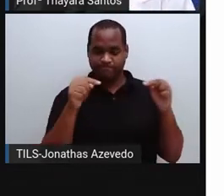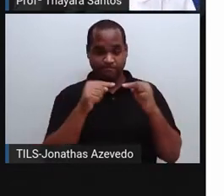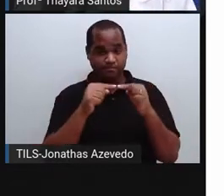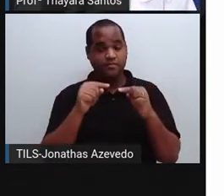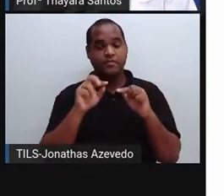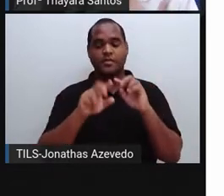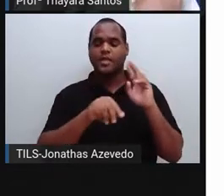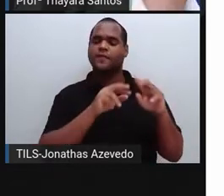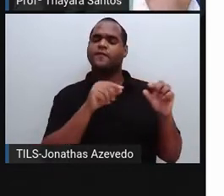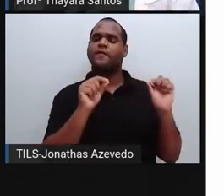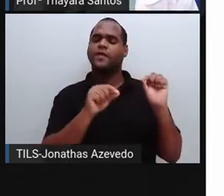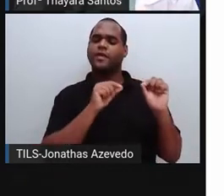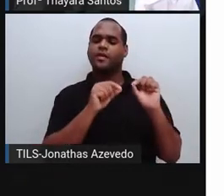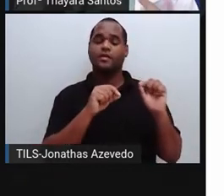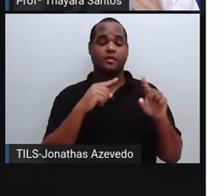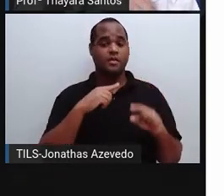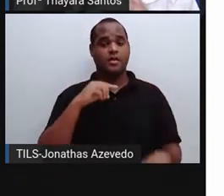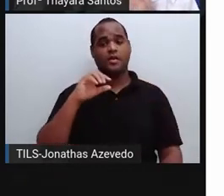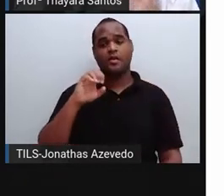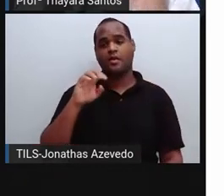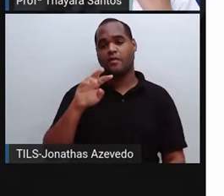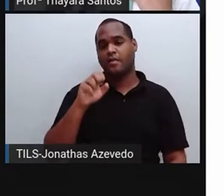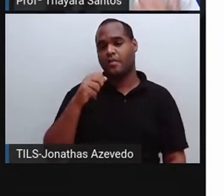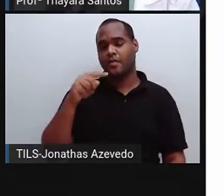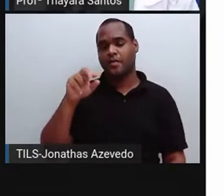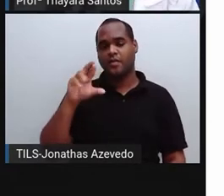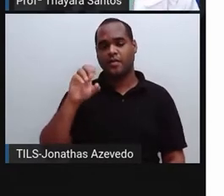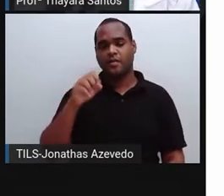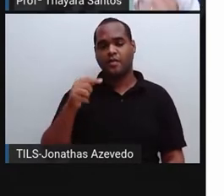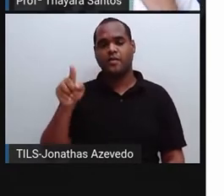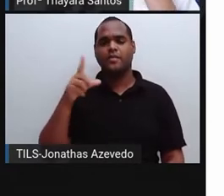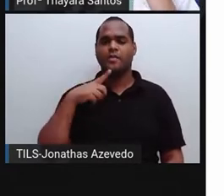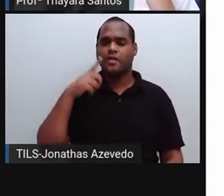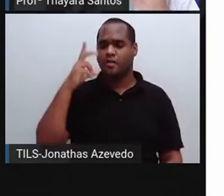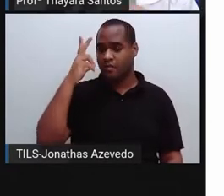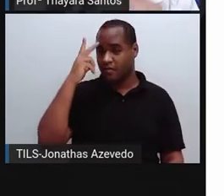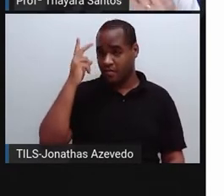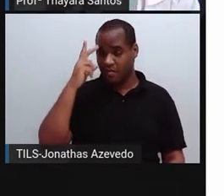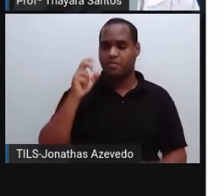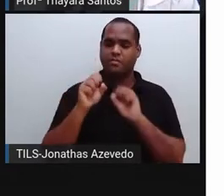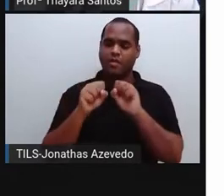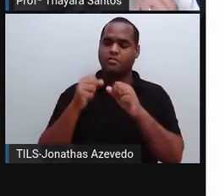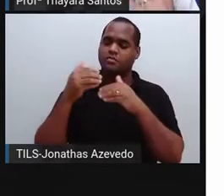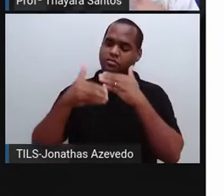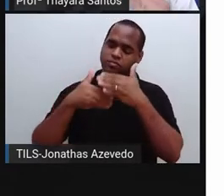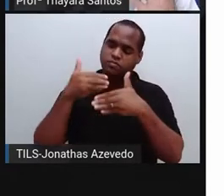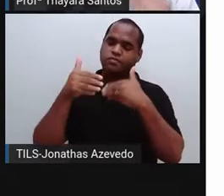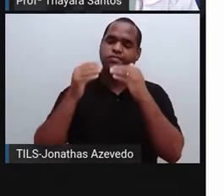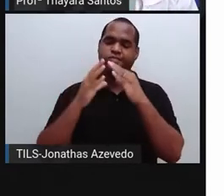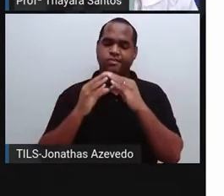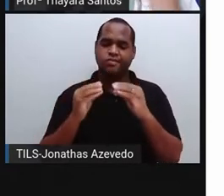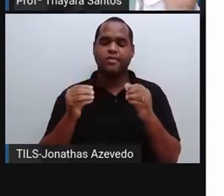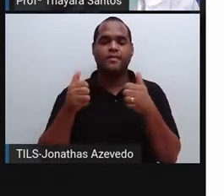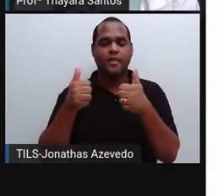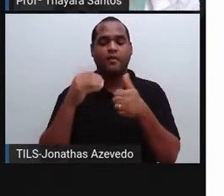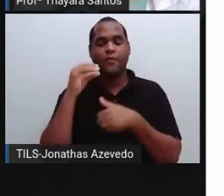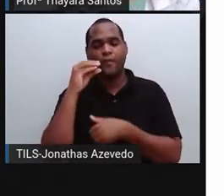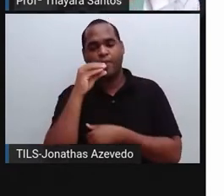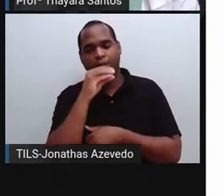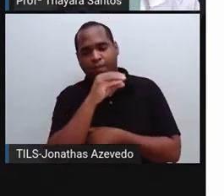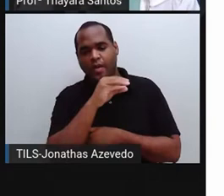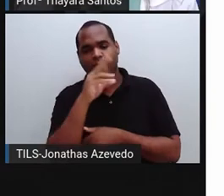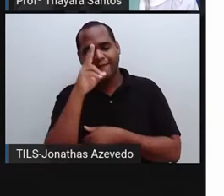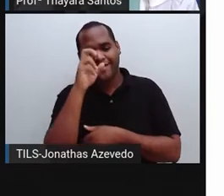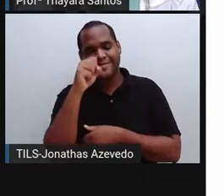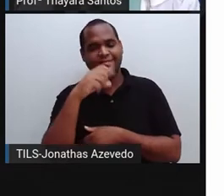e ebulição. A evaporação, ela acontece de forma natural e é de forma lenta, por uma fonte de calor natural,